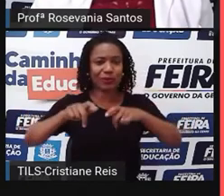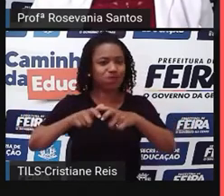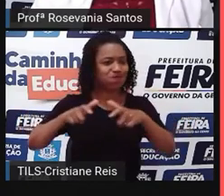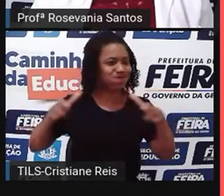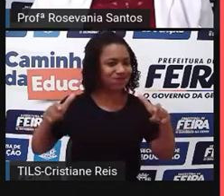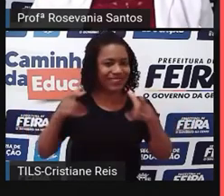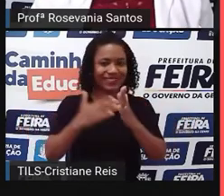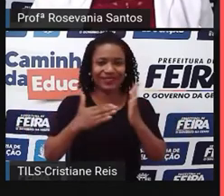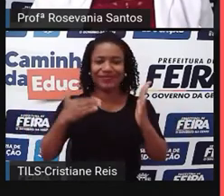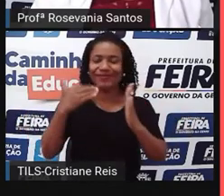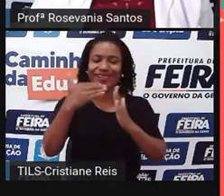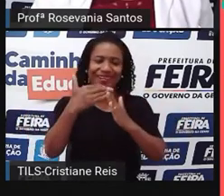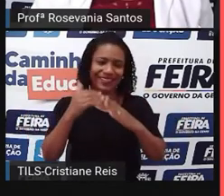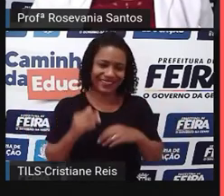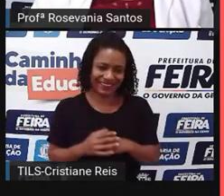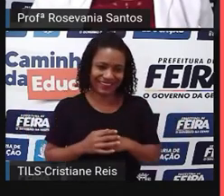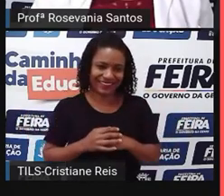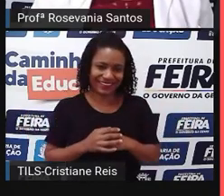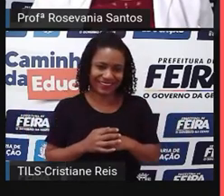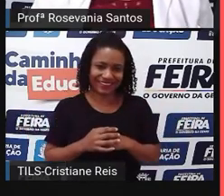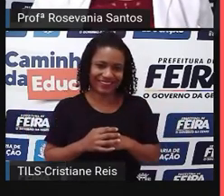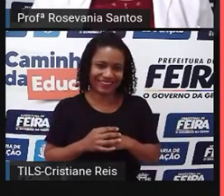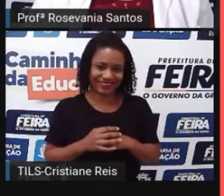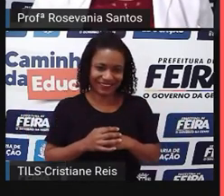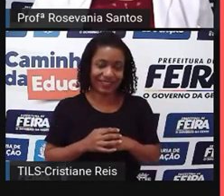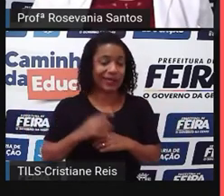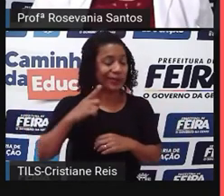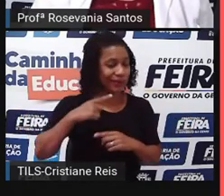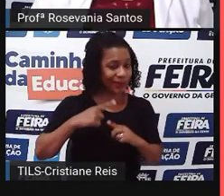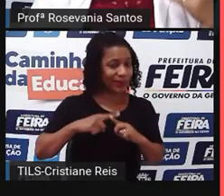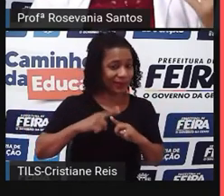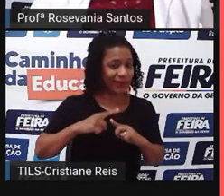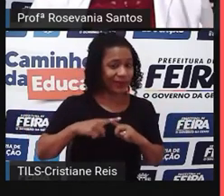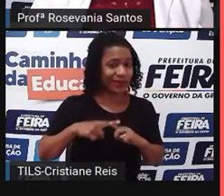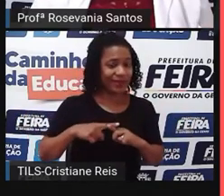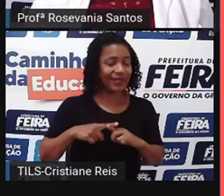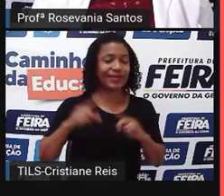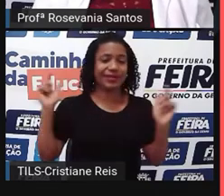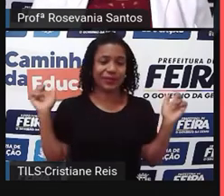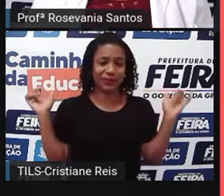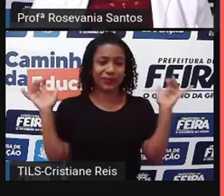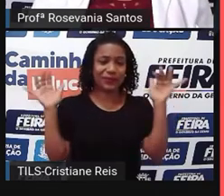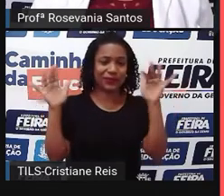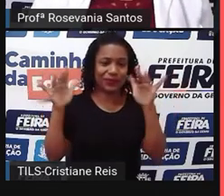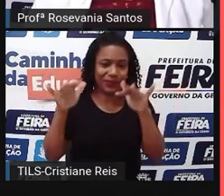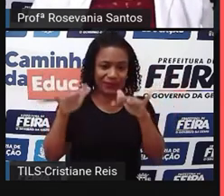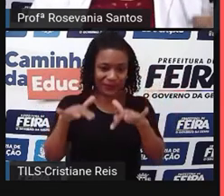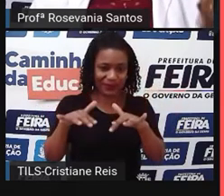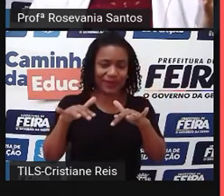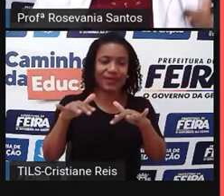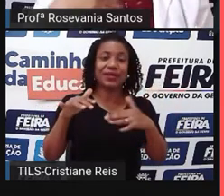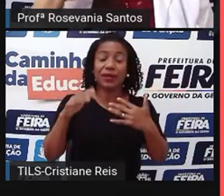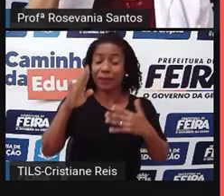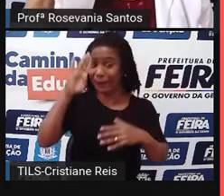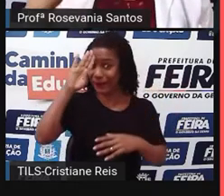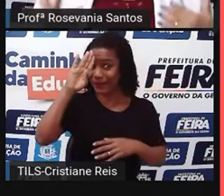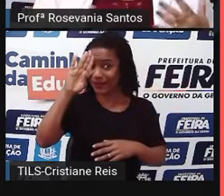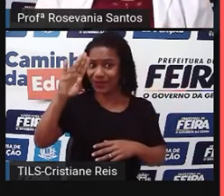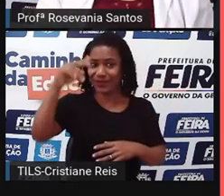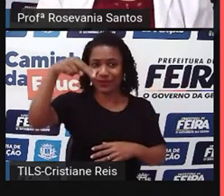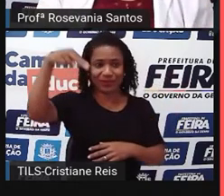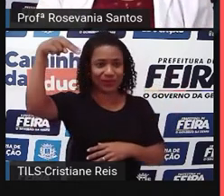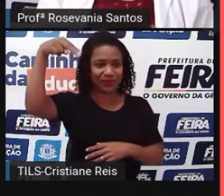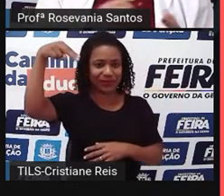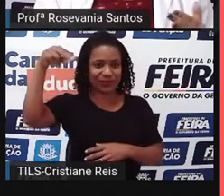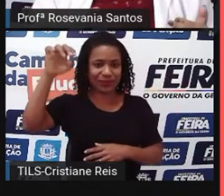Porque durante anos ela recebeu migrantes de todos os cantos do país, principalmente do Nordeste, embora a gente já esteja, como vocês